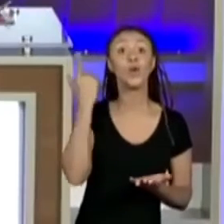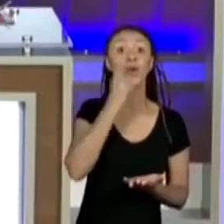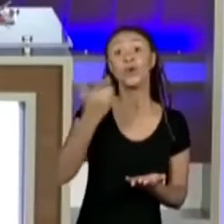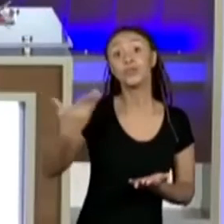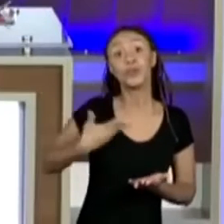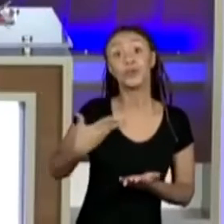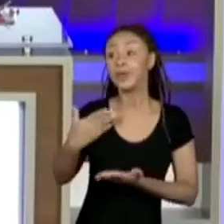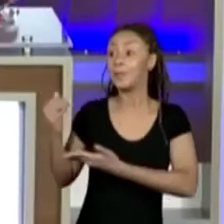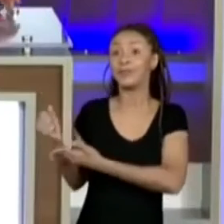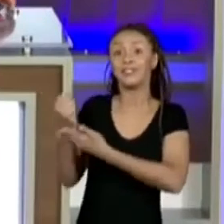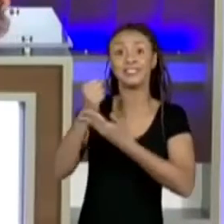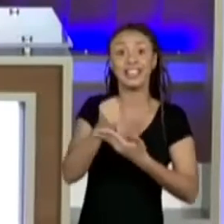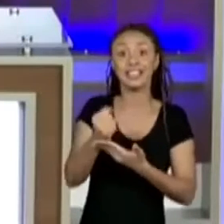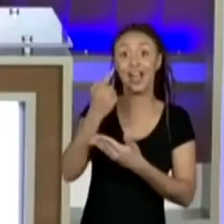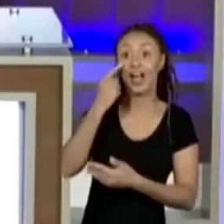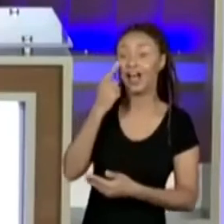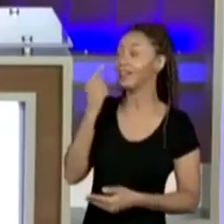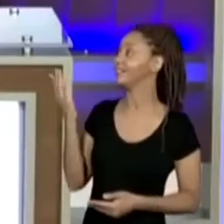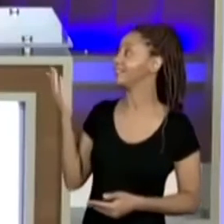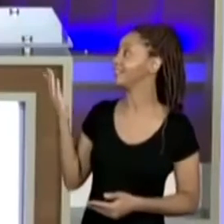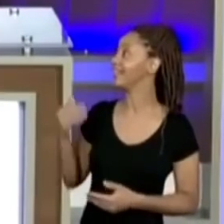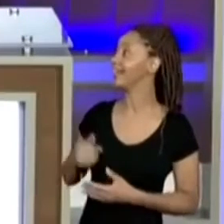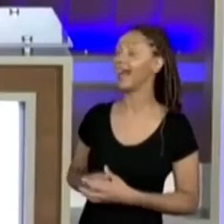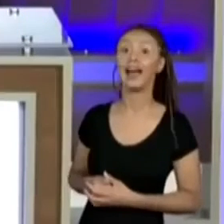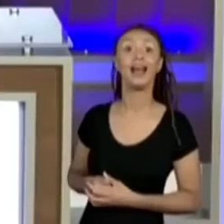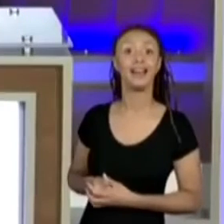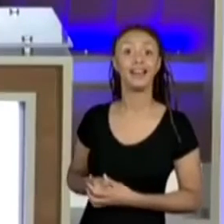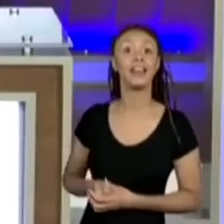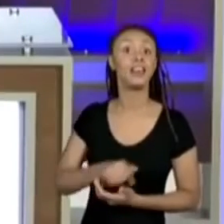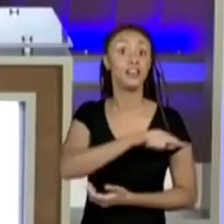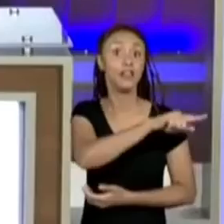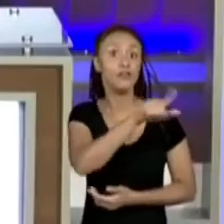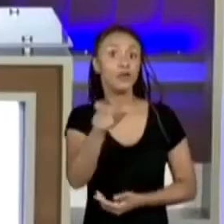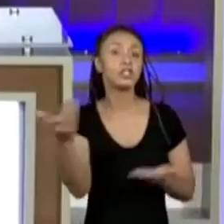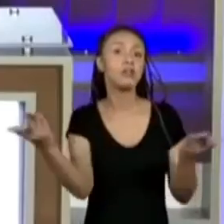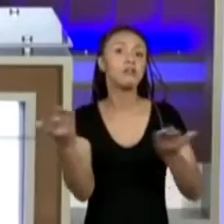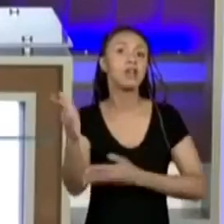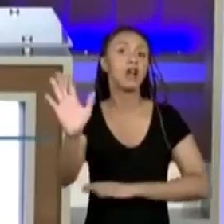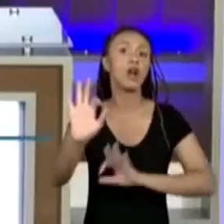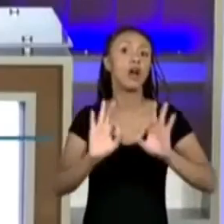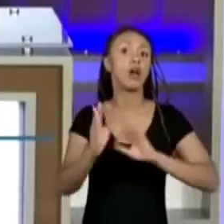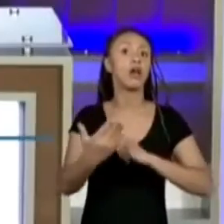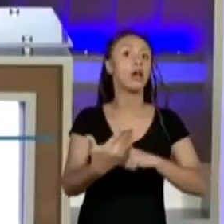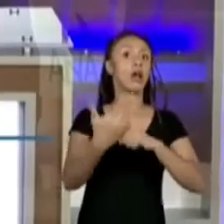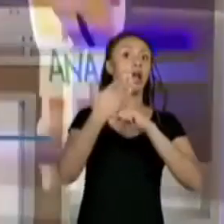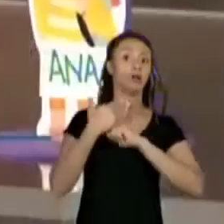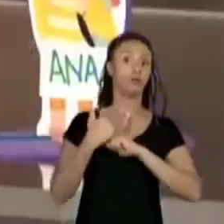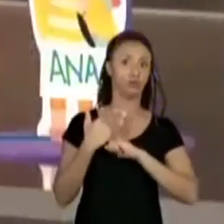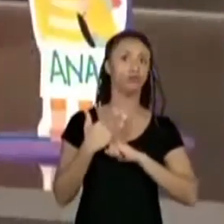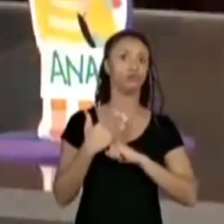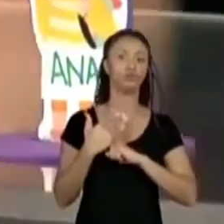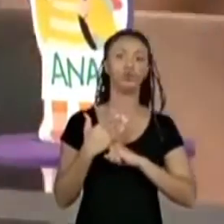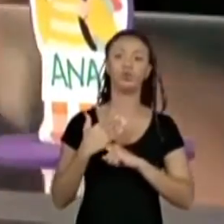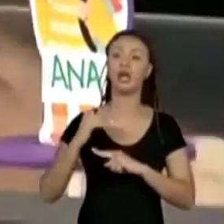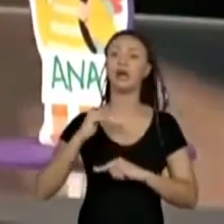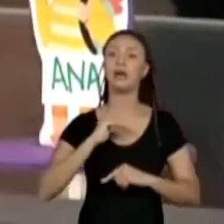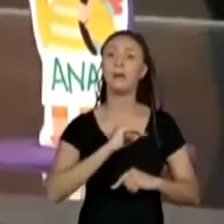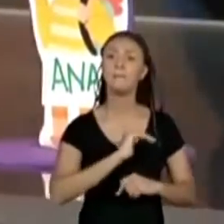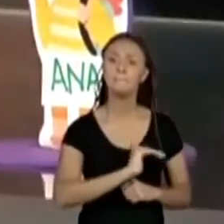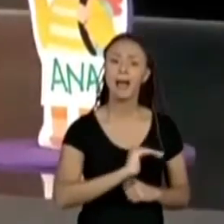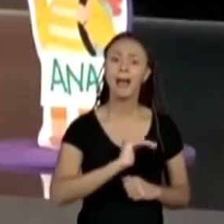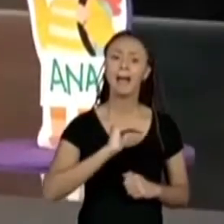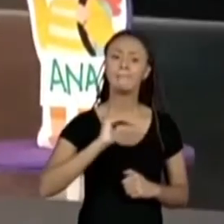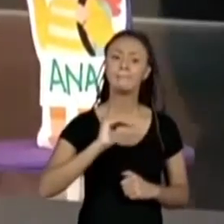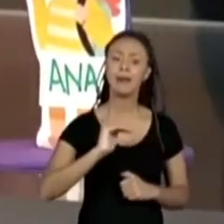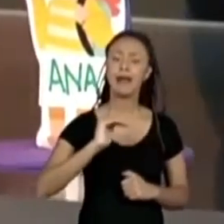E vocês vão me ajudar a colocar na ordem. Vou esconder esse aqui. Eu